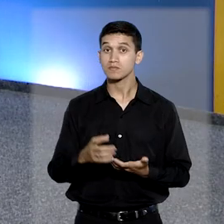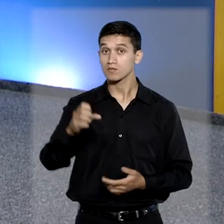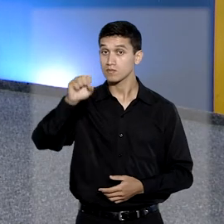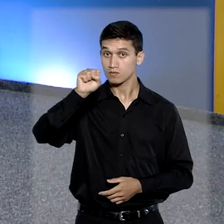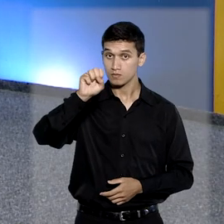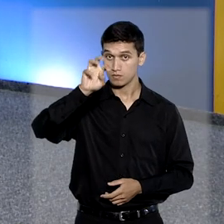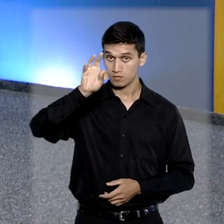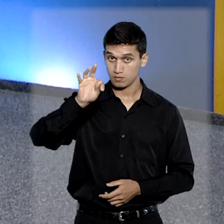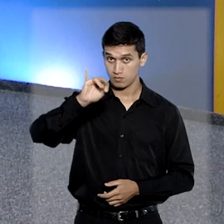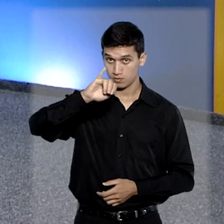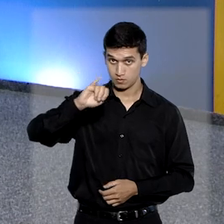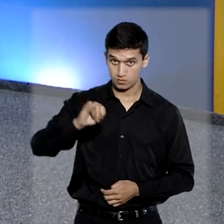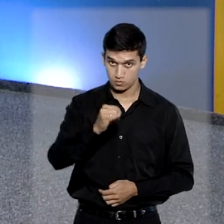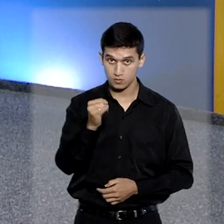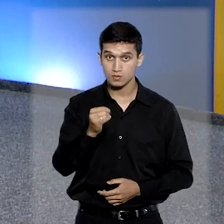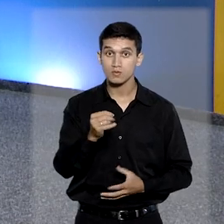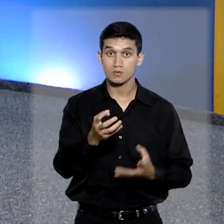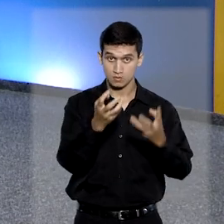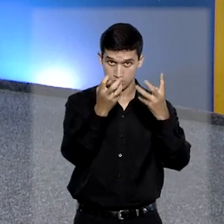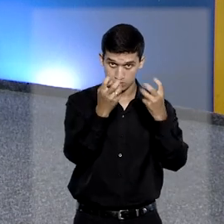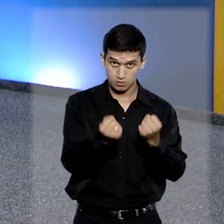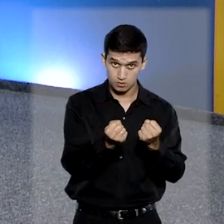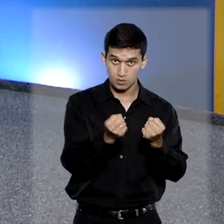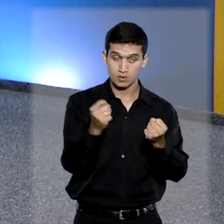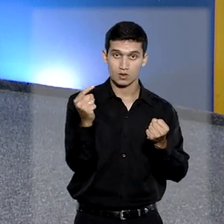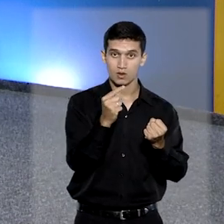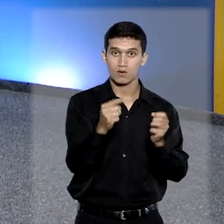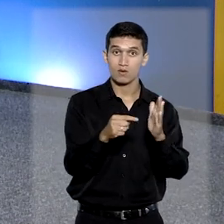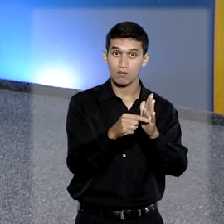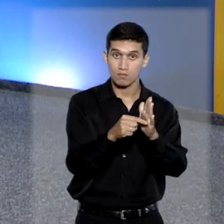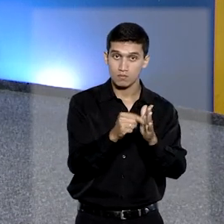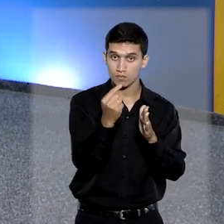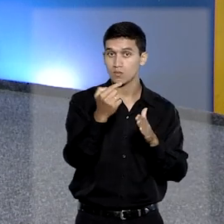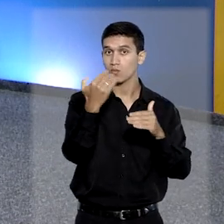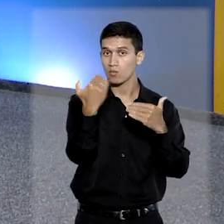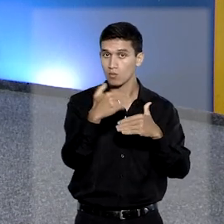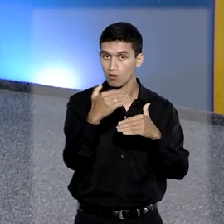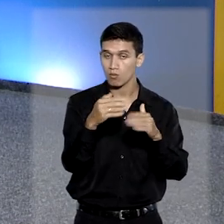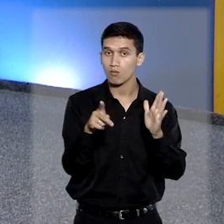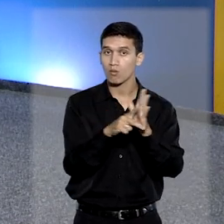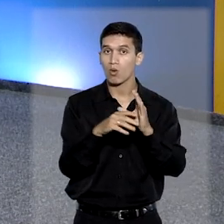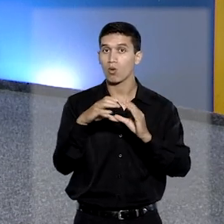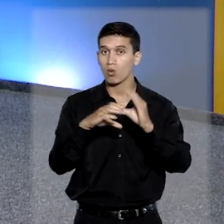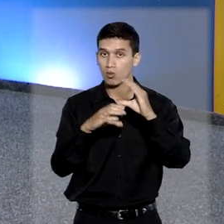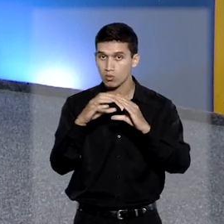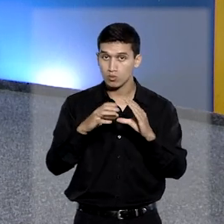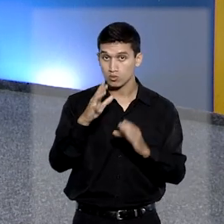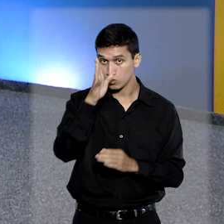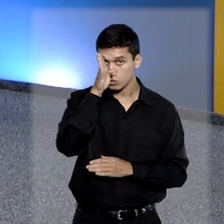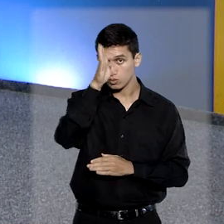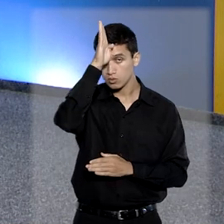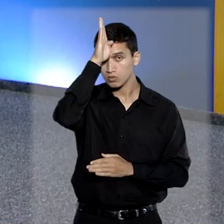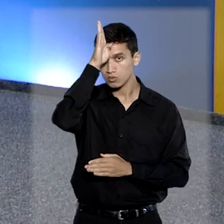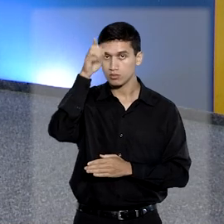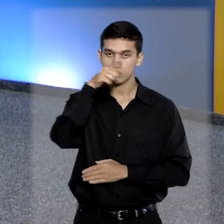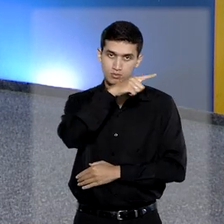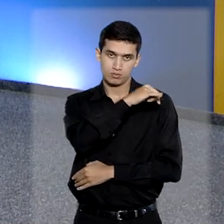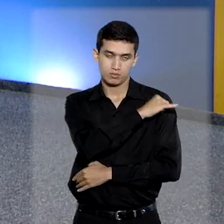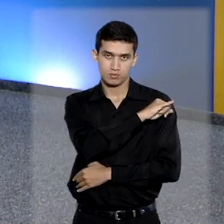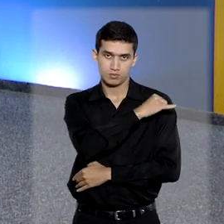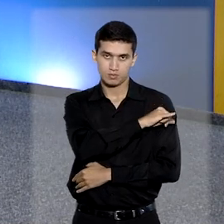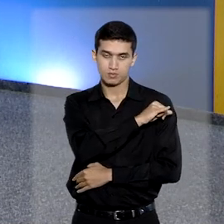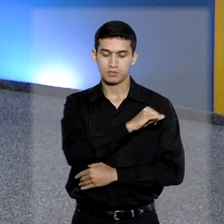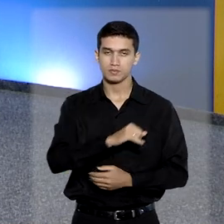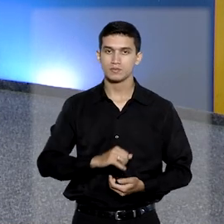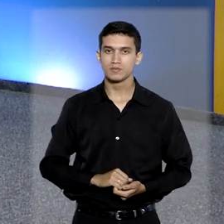O Superior Tribunal de Justiça garantiu realização da primeira prova do concurso para bombeiro militar no